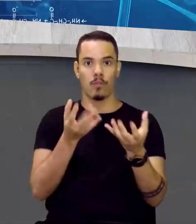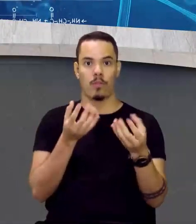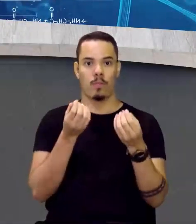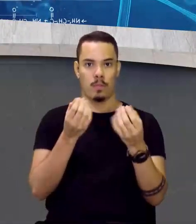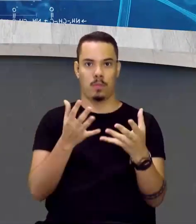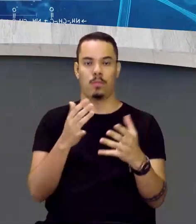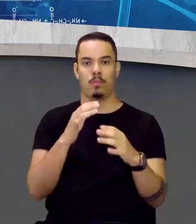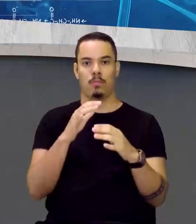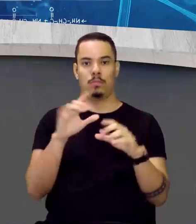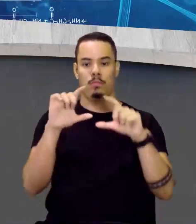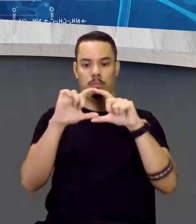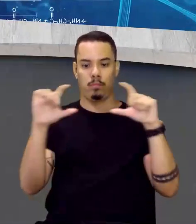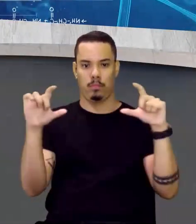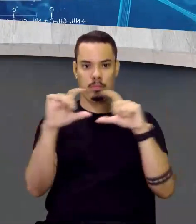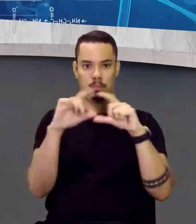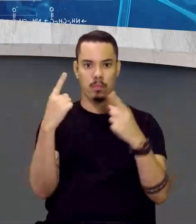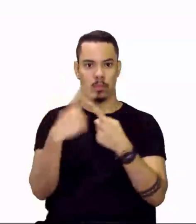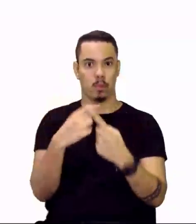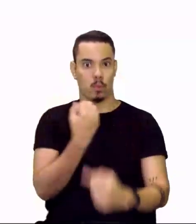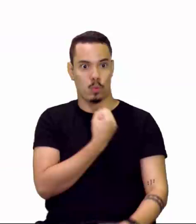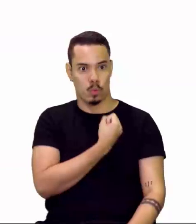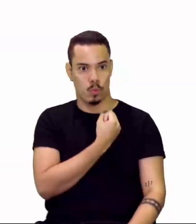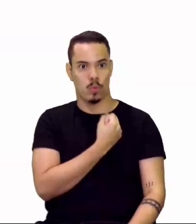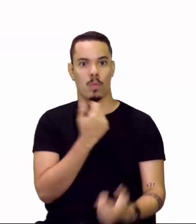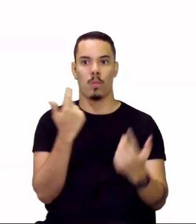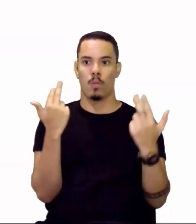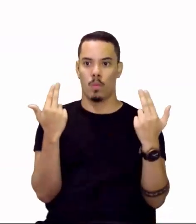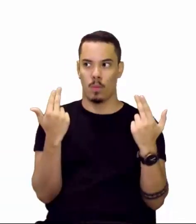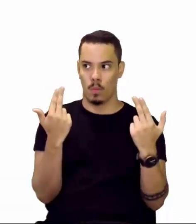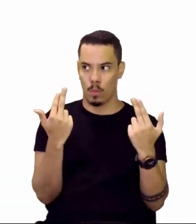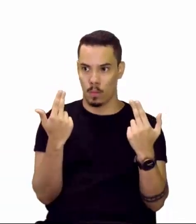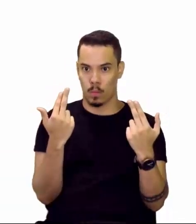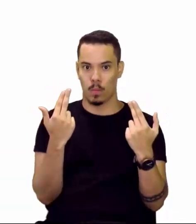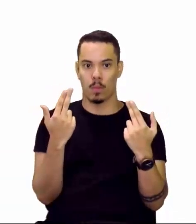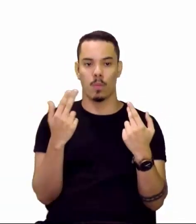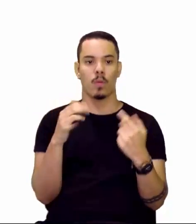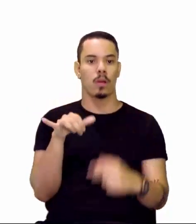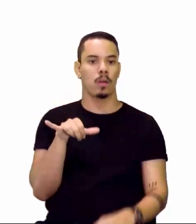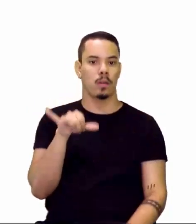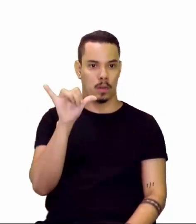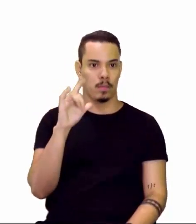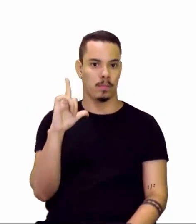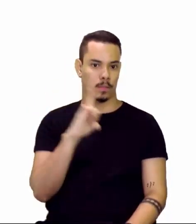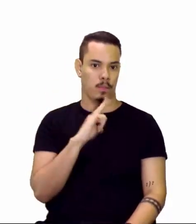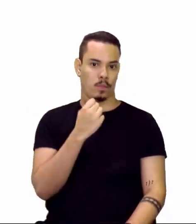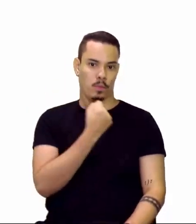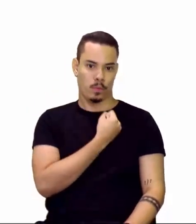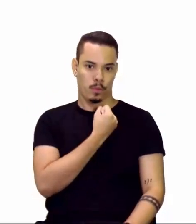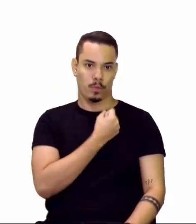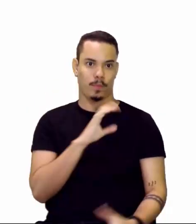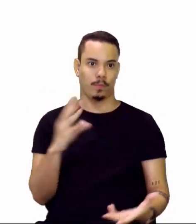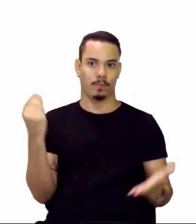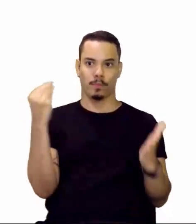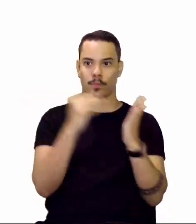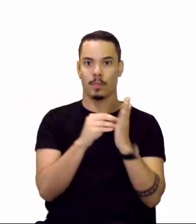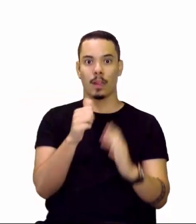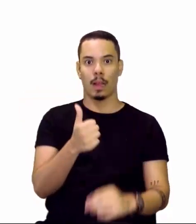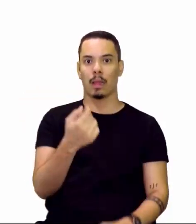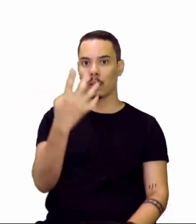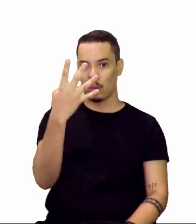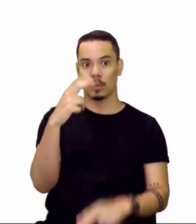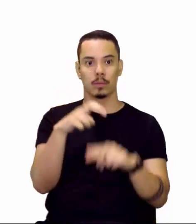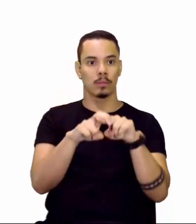que o número de elétrons dele era igual ao átomo Y, que tinha um número atômico igual a 14.